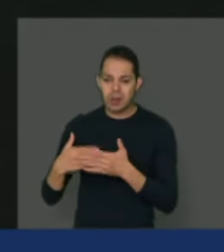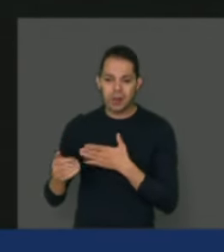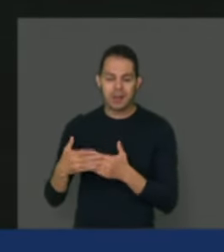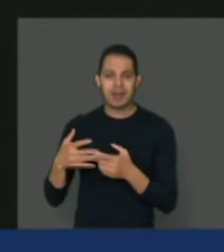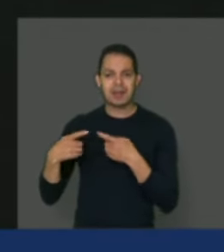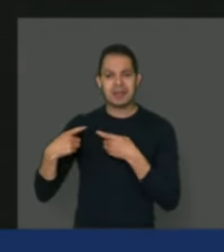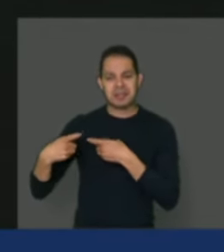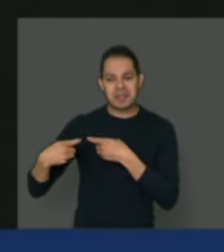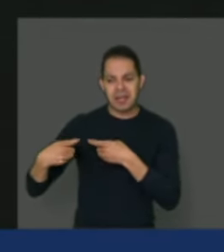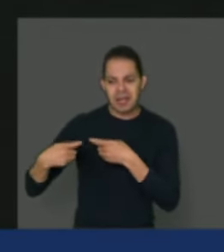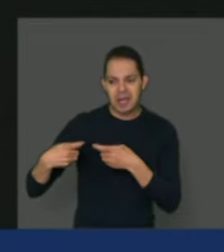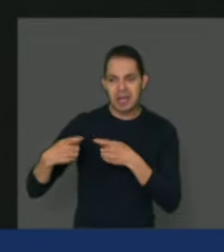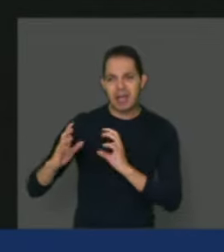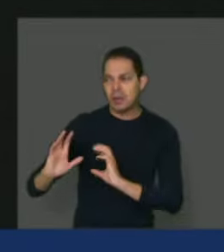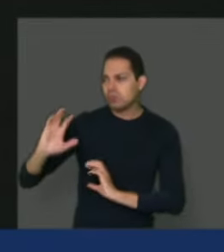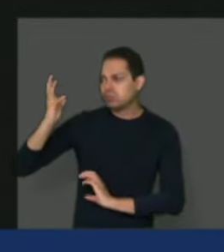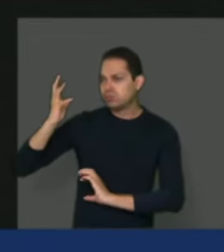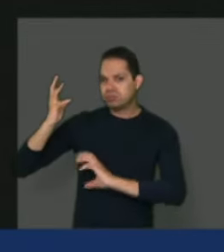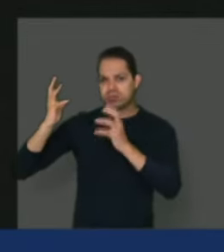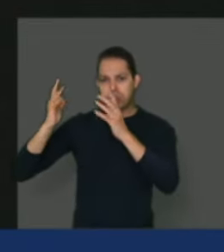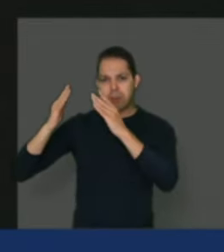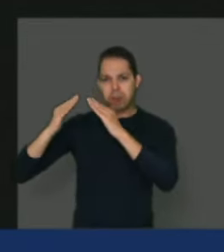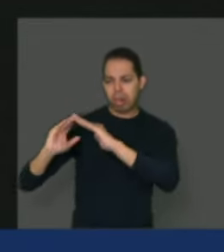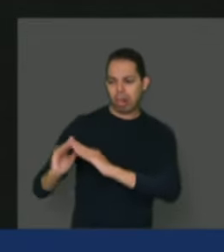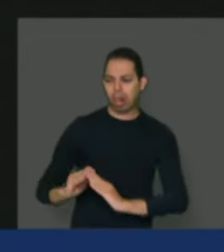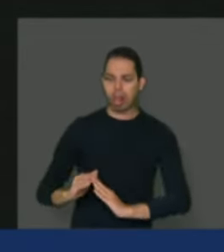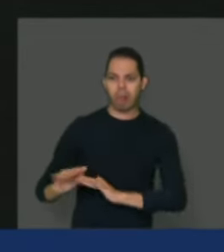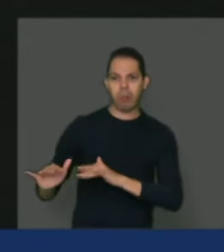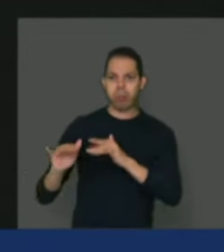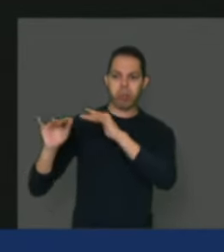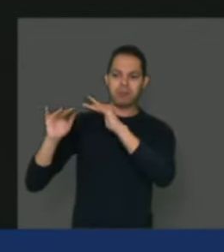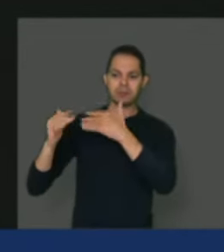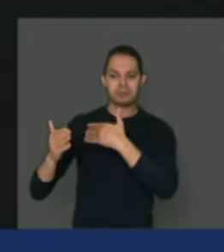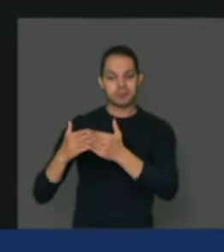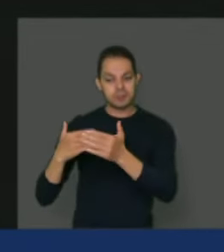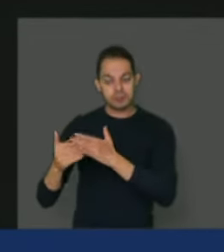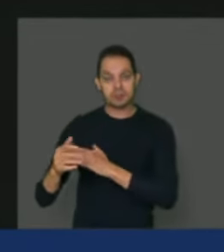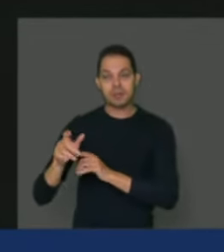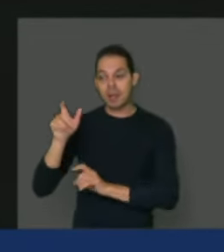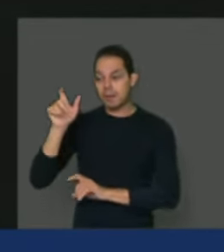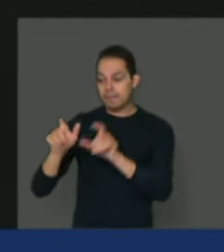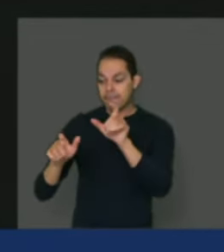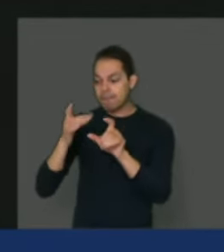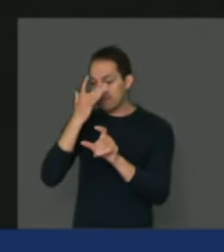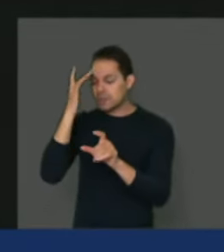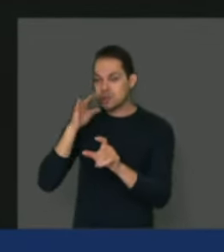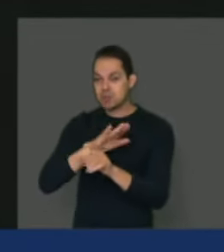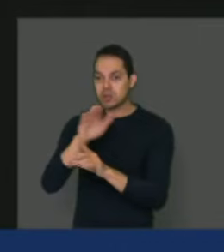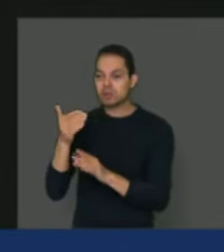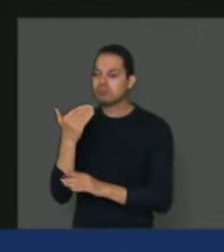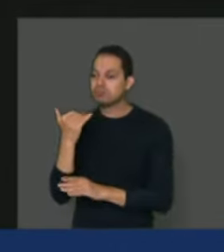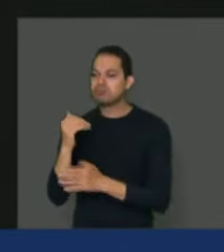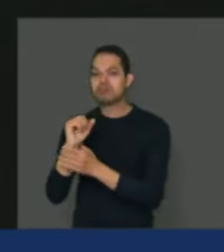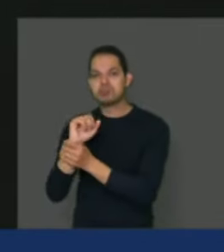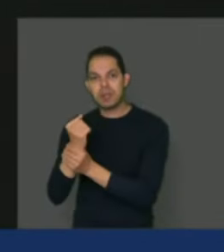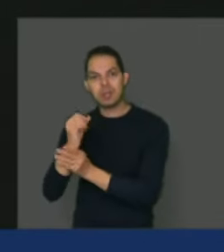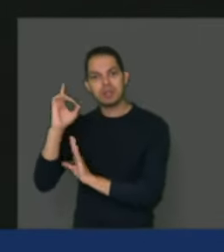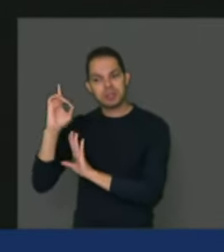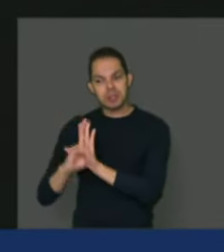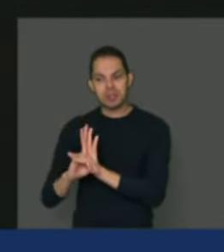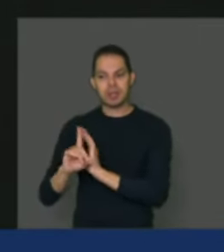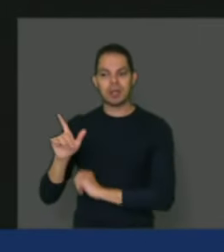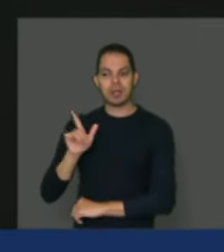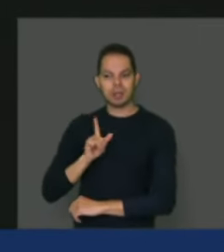desastre ambiental, em qualquer situação, tenha o direito a receber alimentação, o direito a se alimentar.